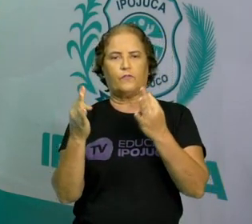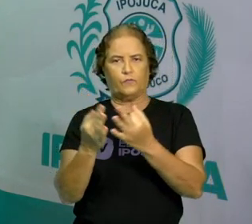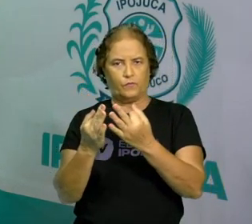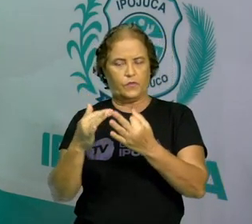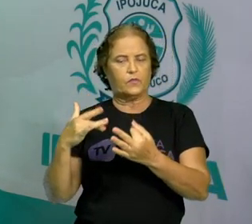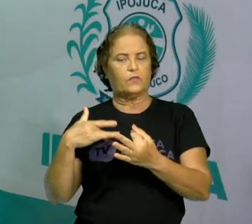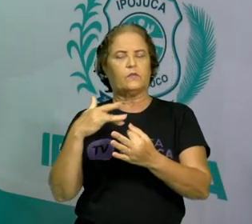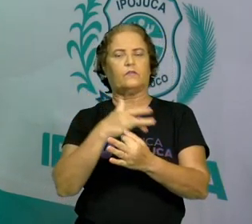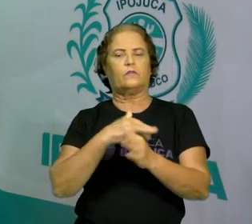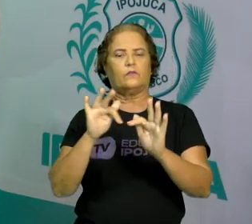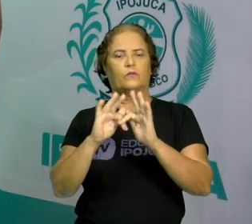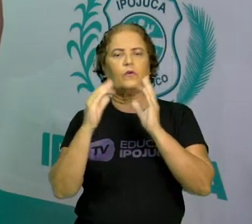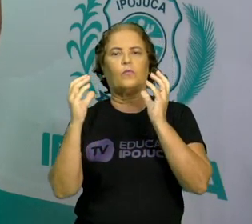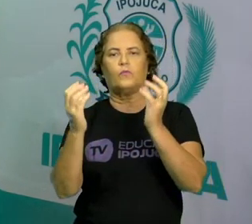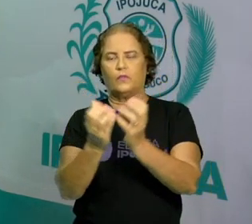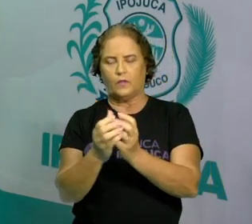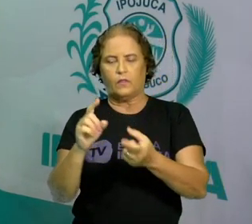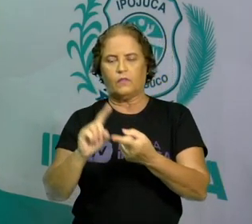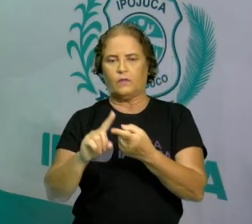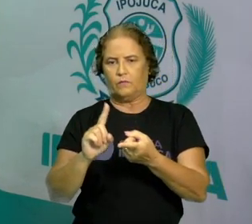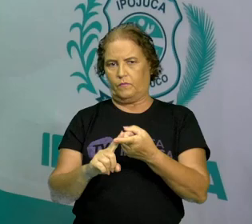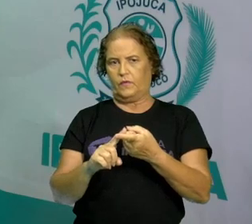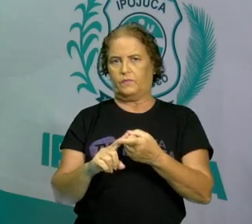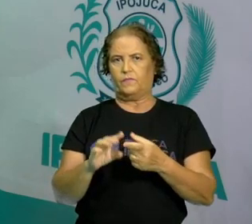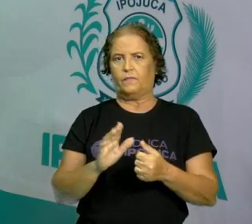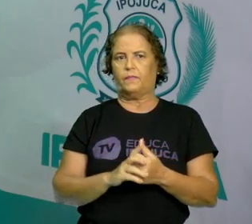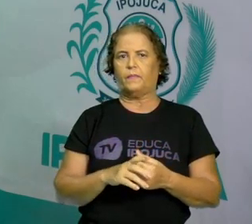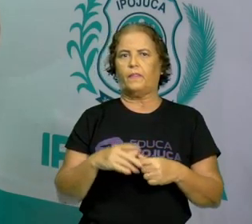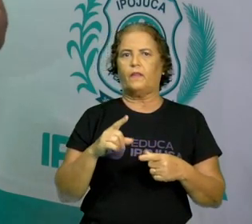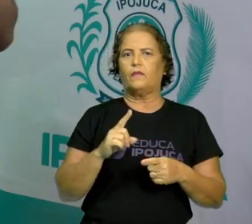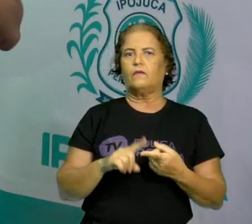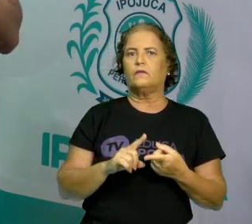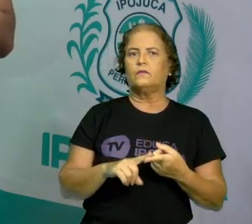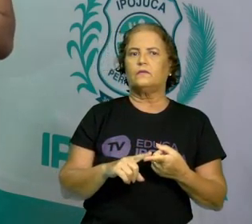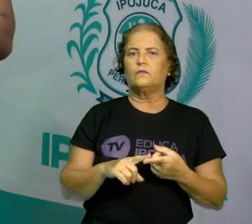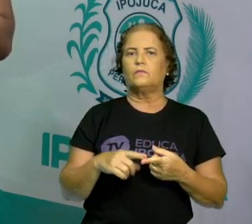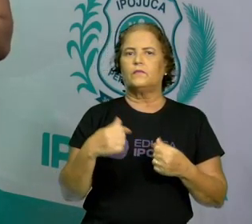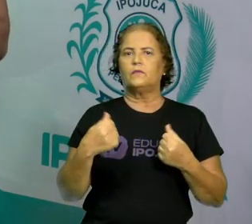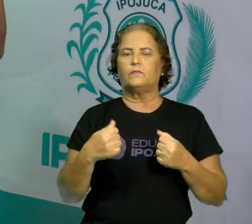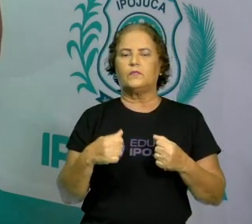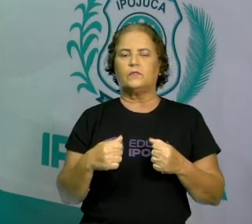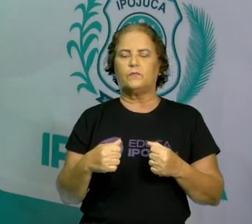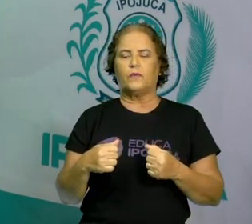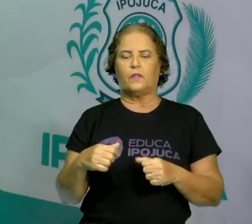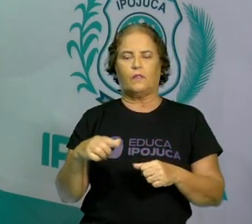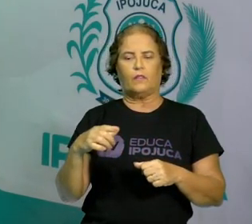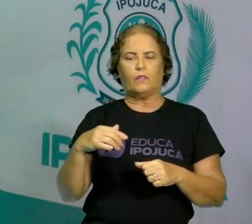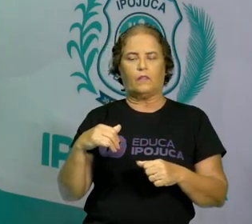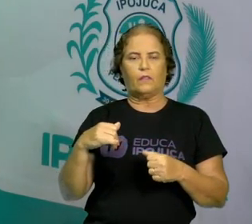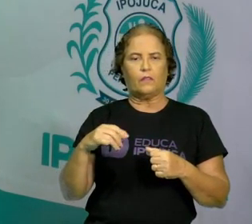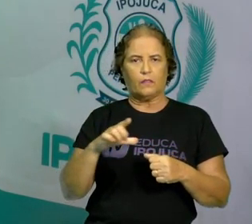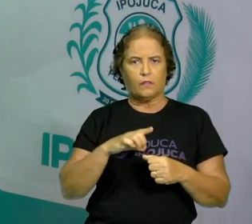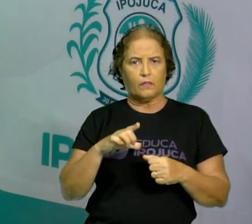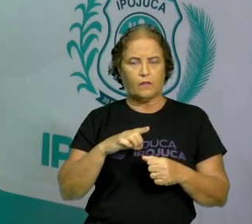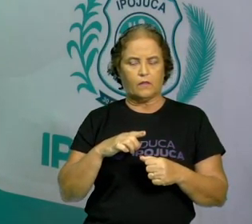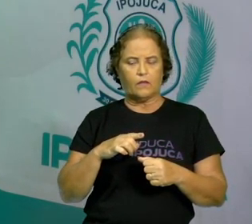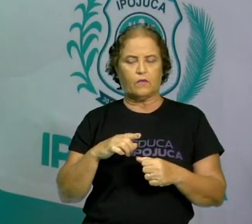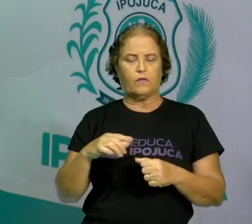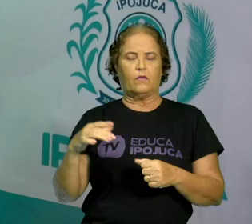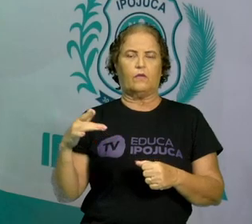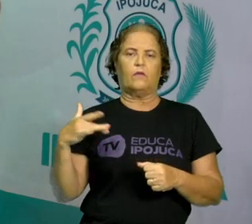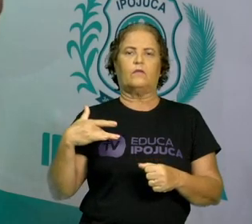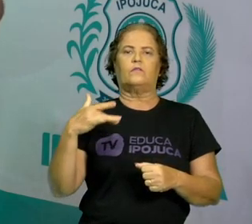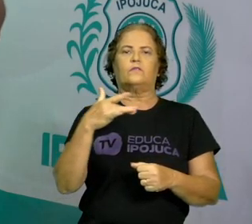de autocuidados para promover a saúde do indivíduo. Os cuidados com a higiene